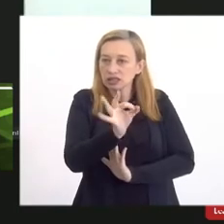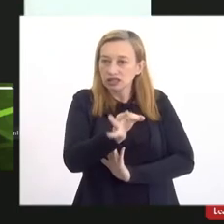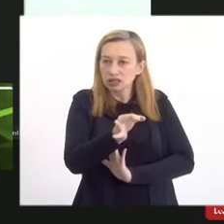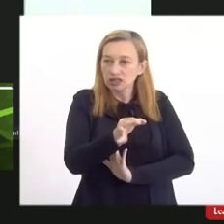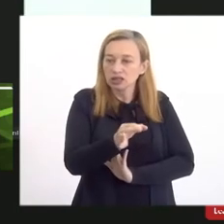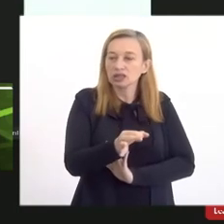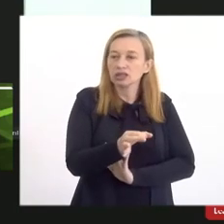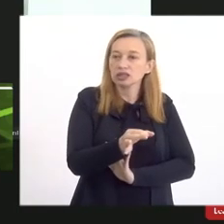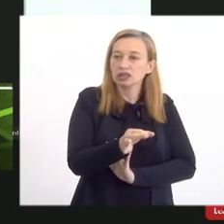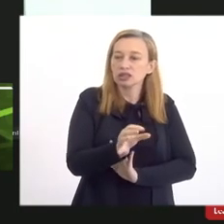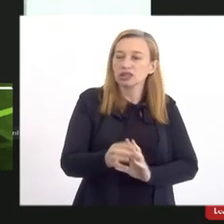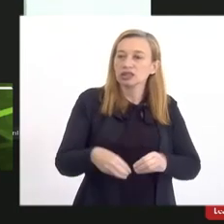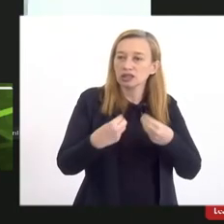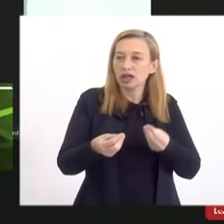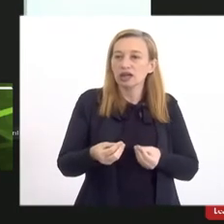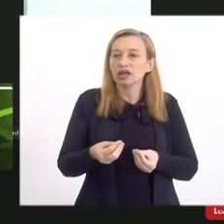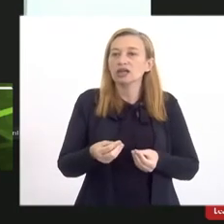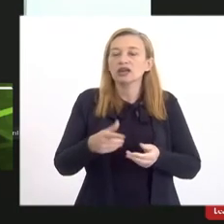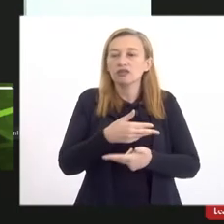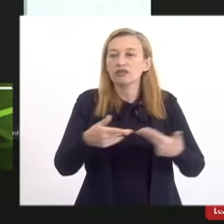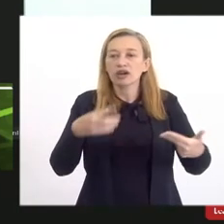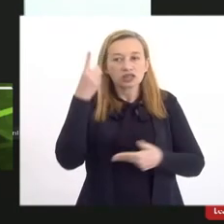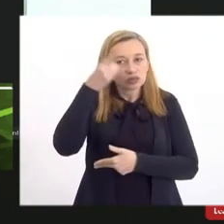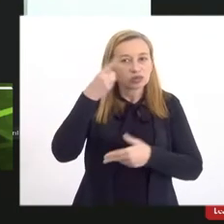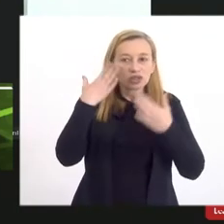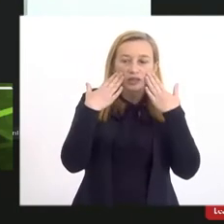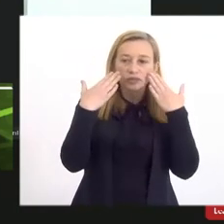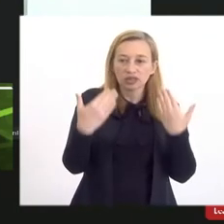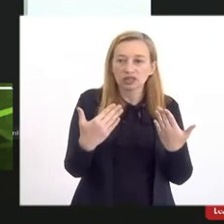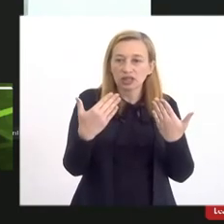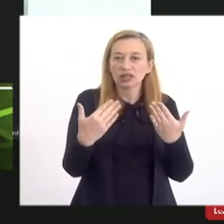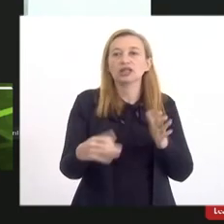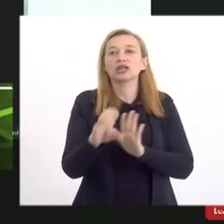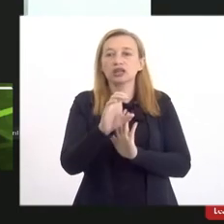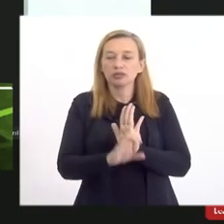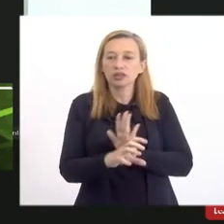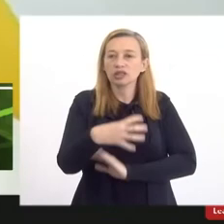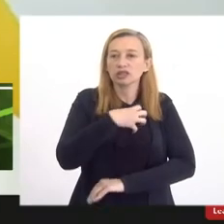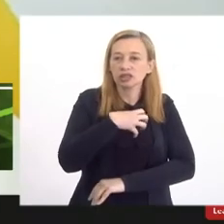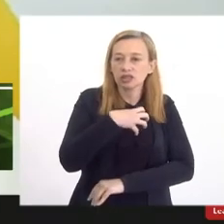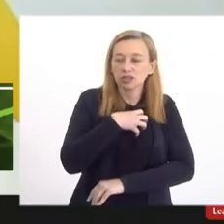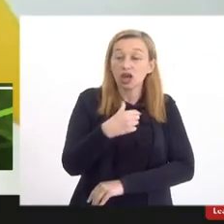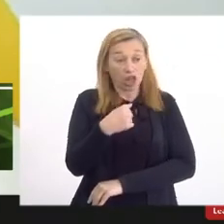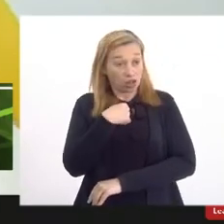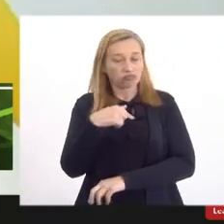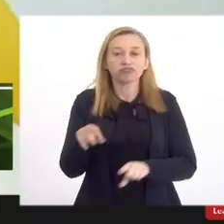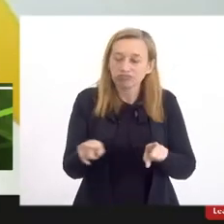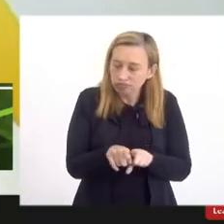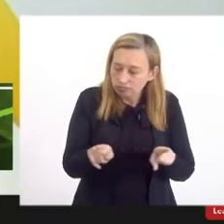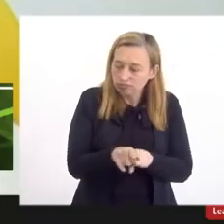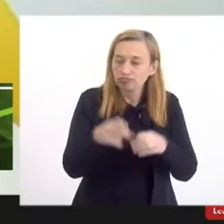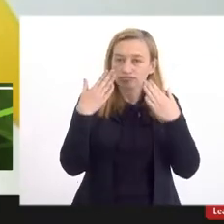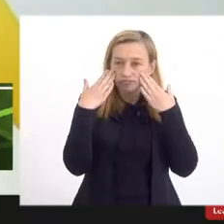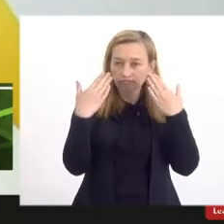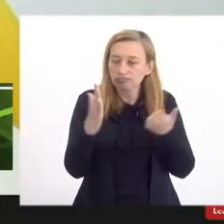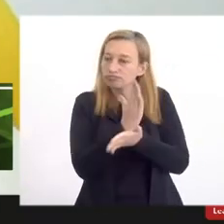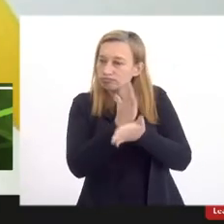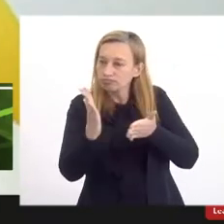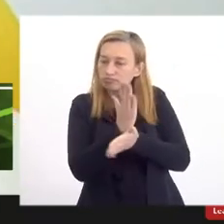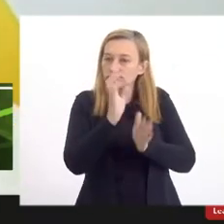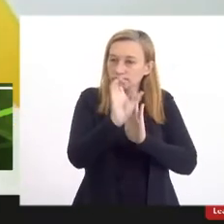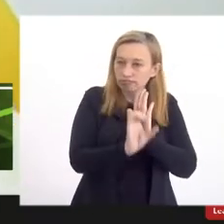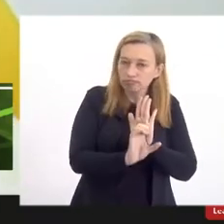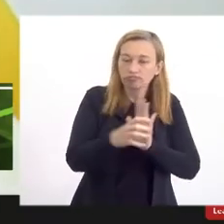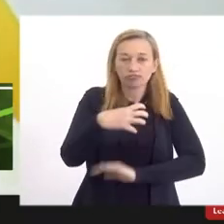pressupostos vários deputados e deputadas apresentaram emendas nesse sentido ou mesmo apresentei algumas emendas nesse